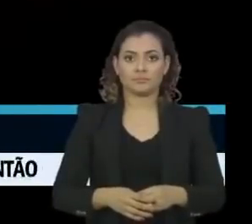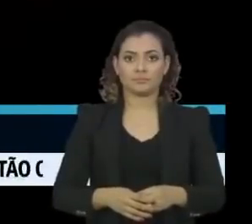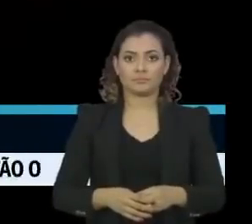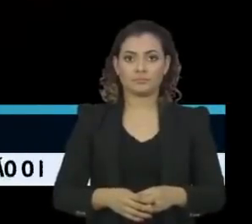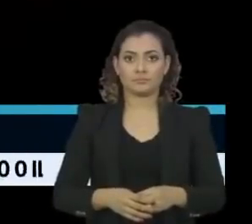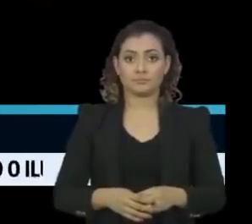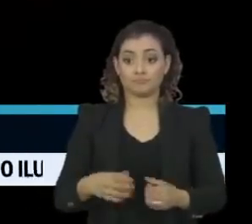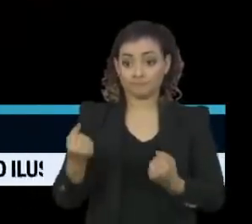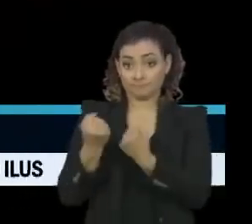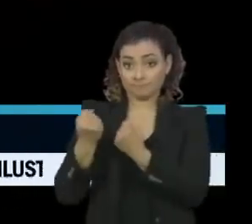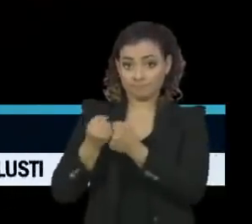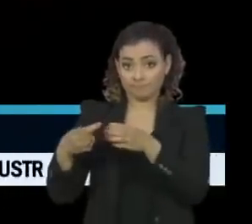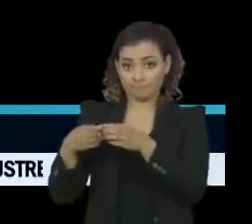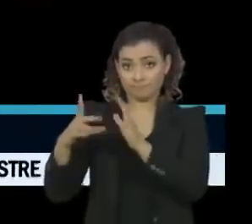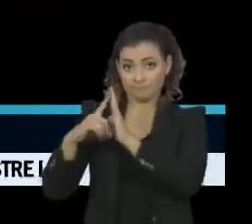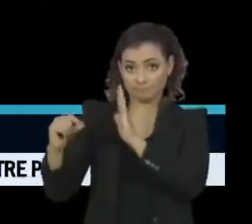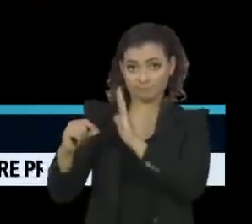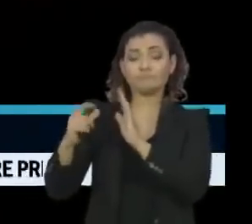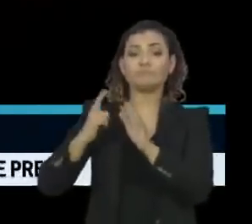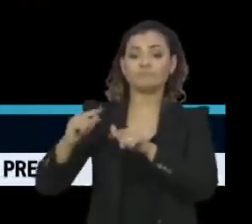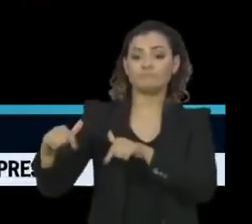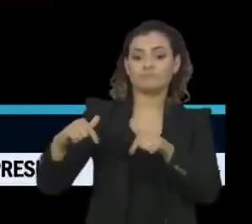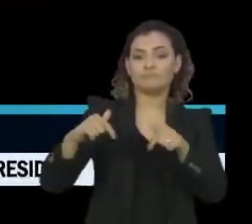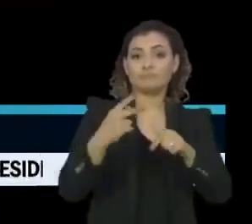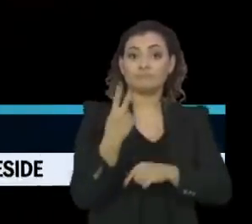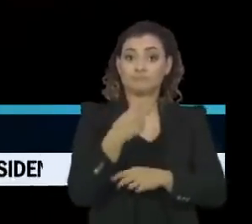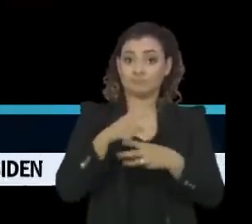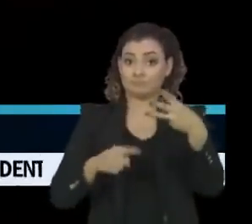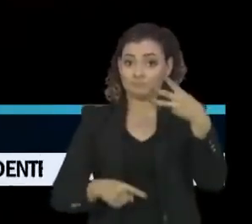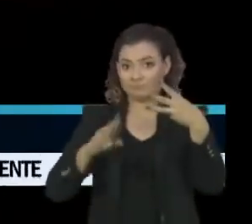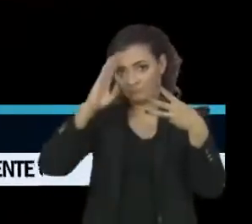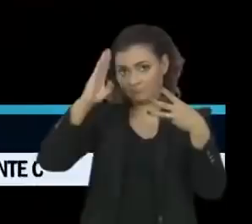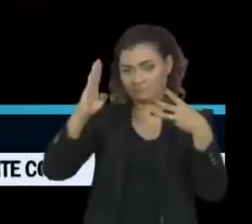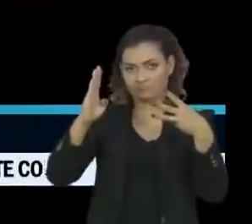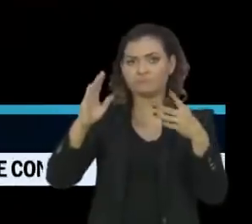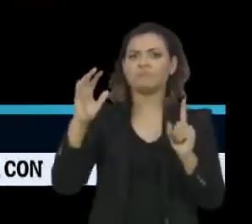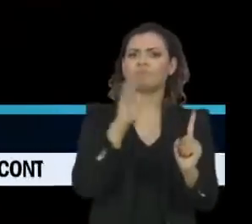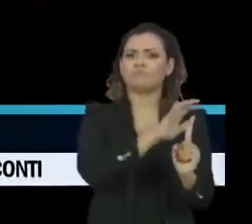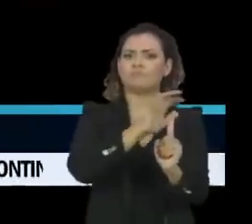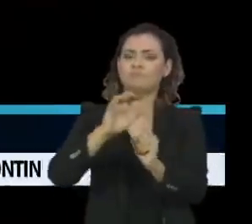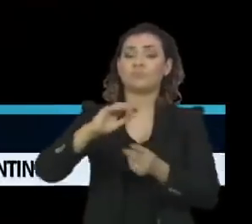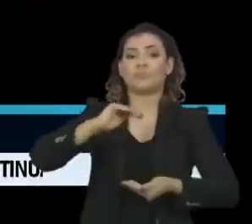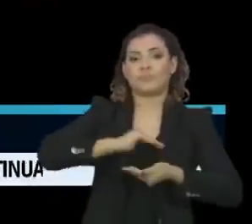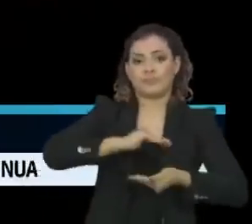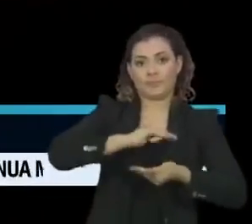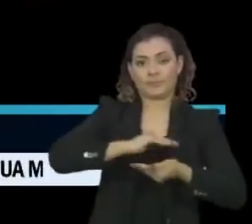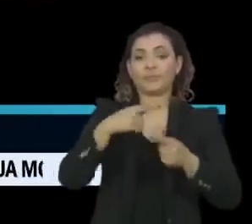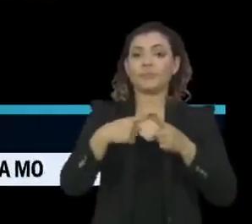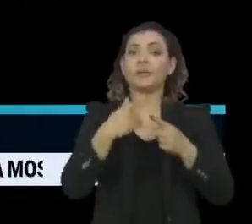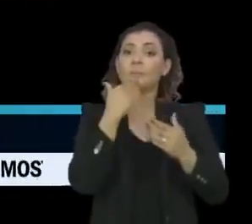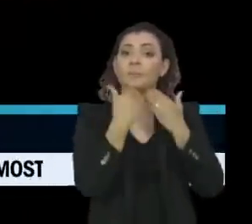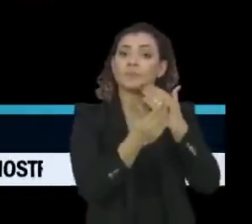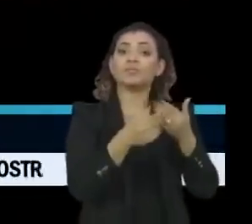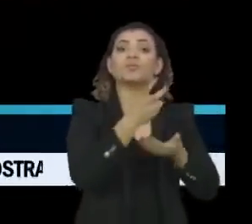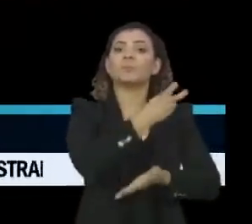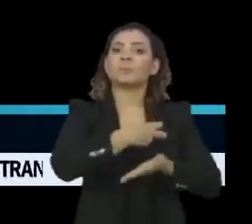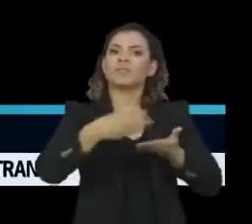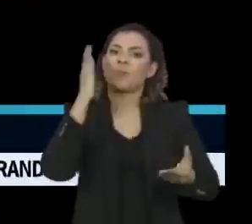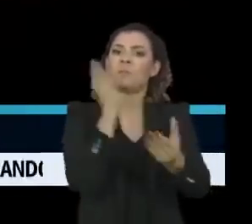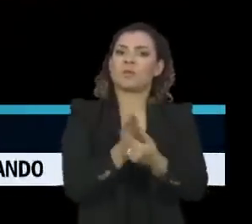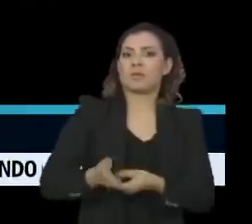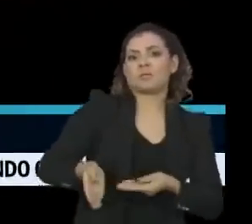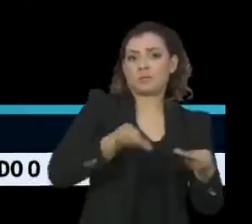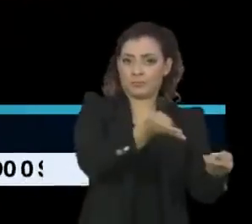Os aliados do Palácio do Planalto atuam em três frentes principais. A primeira, pressionar o STF com pedidos de abertura de impeachment